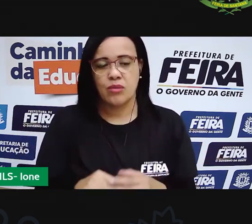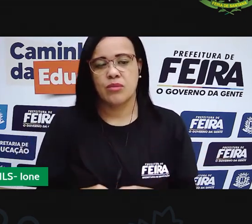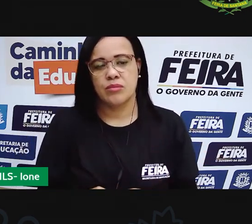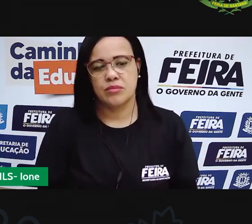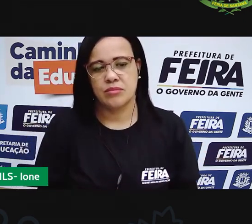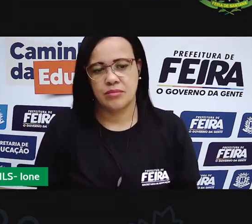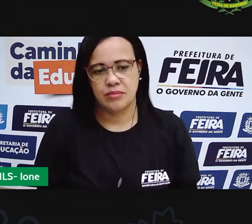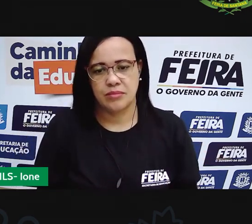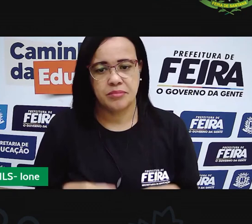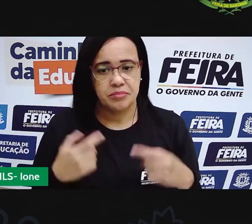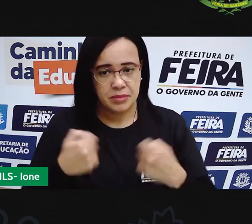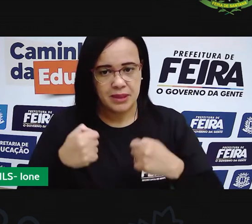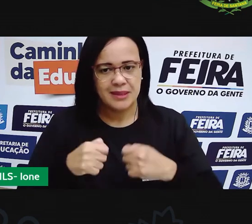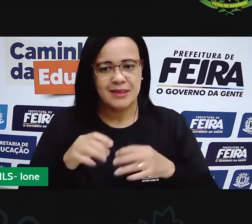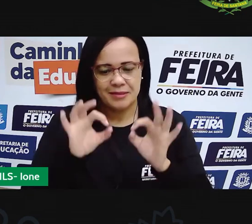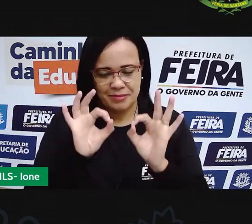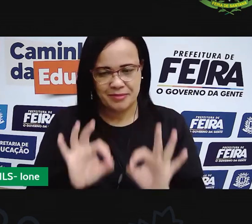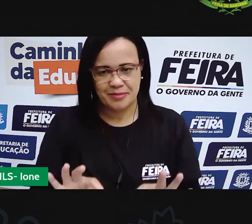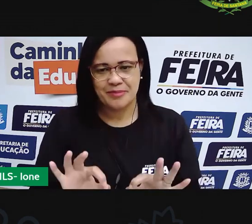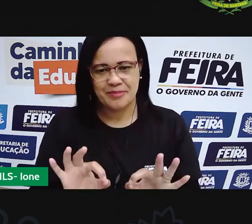e vai ficar assim